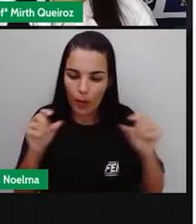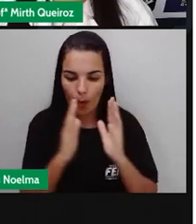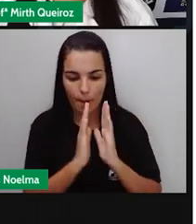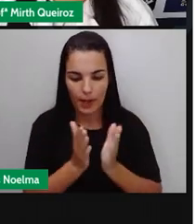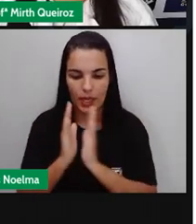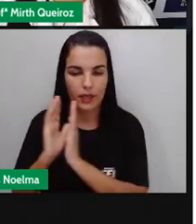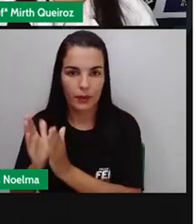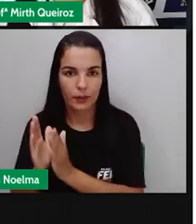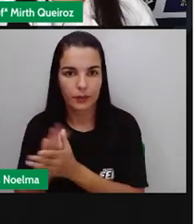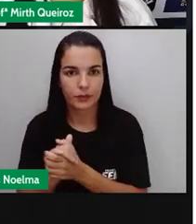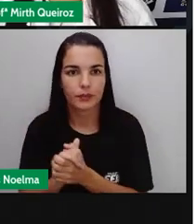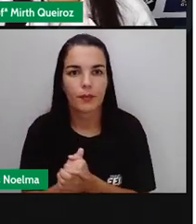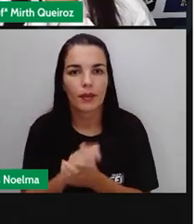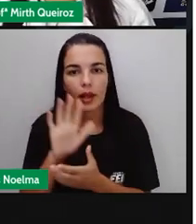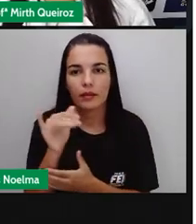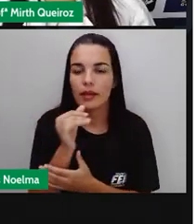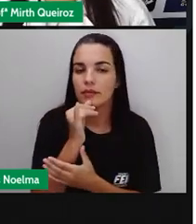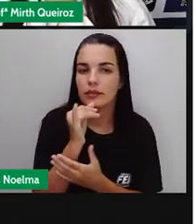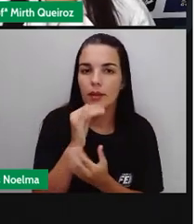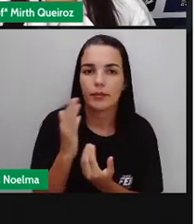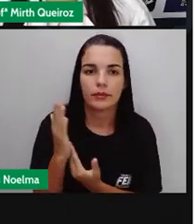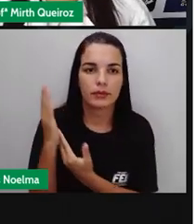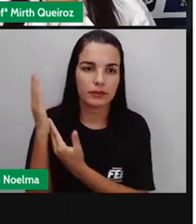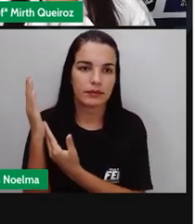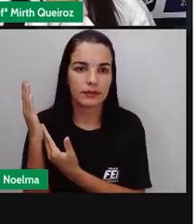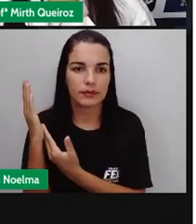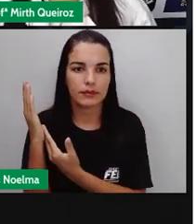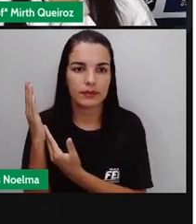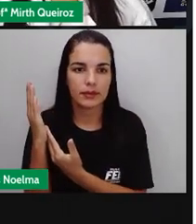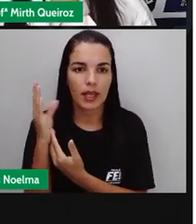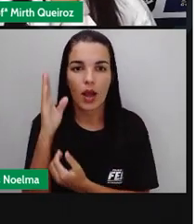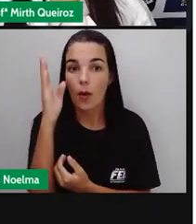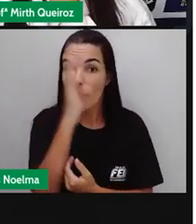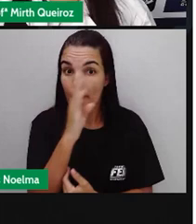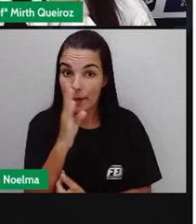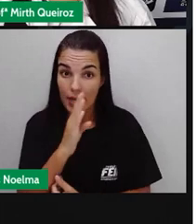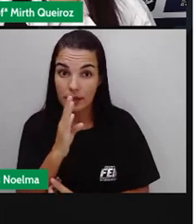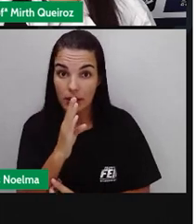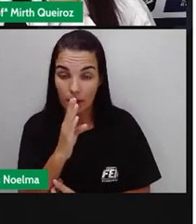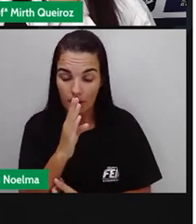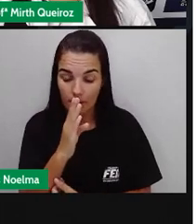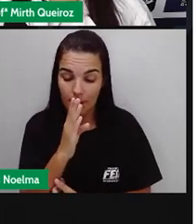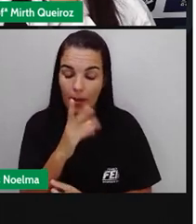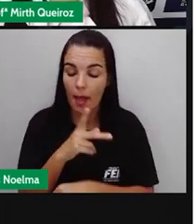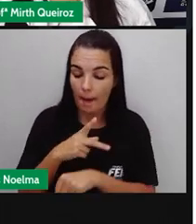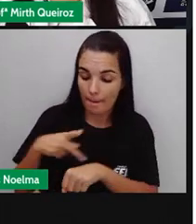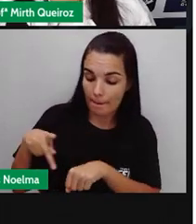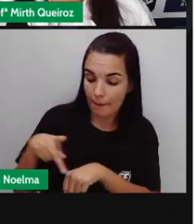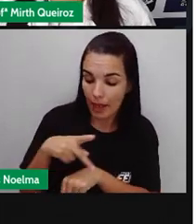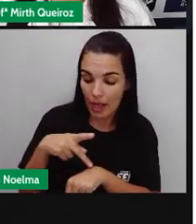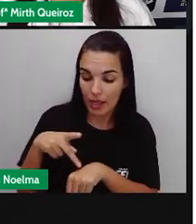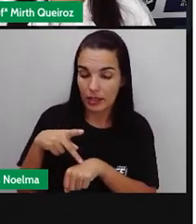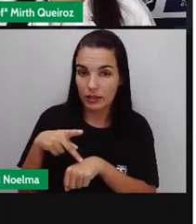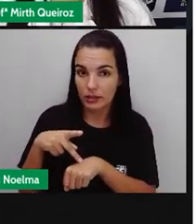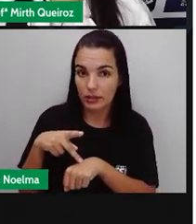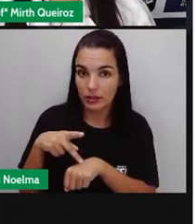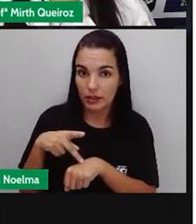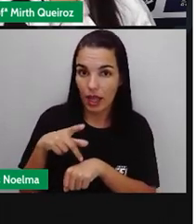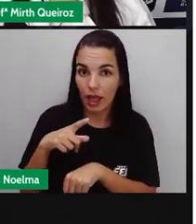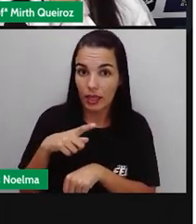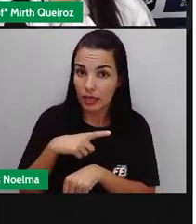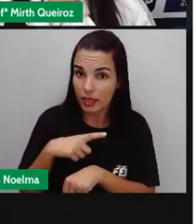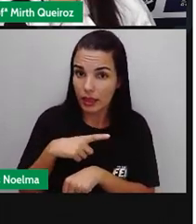período. E aí, nós temos alguns exemplos. Olha só. O Brasil, país emergente,